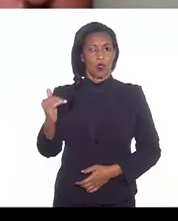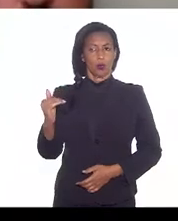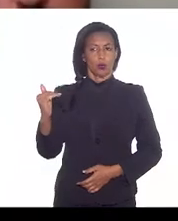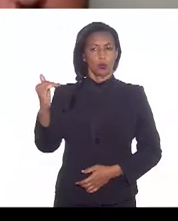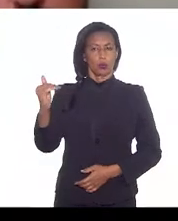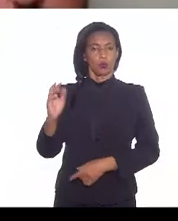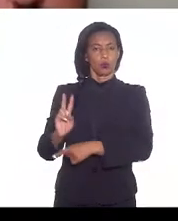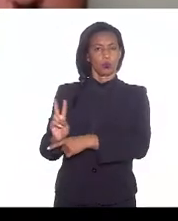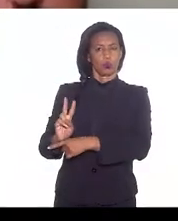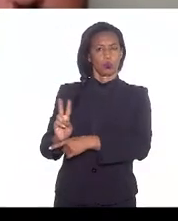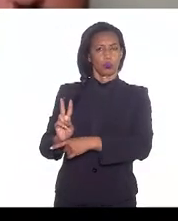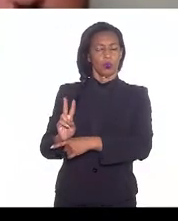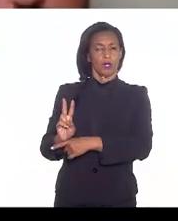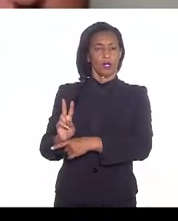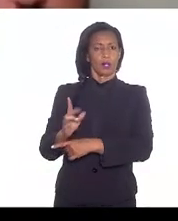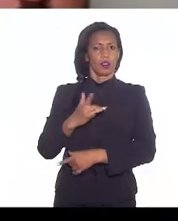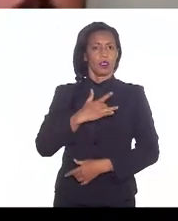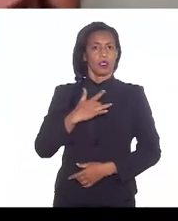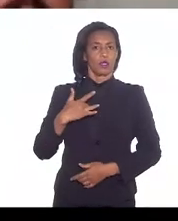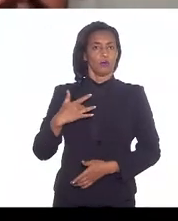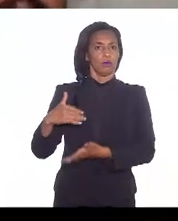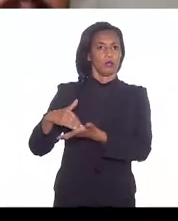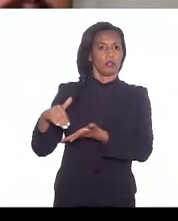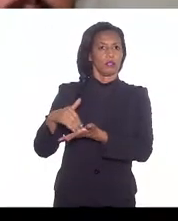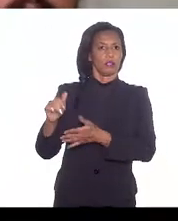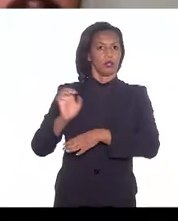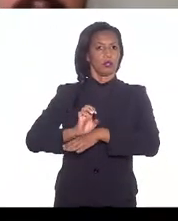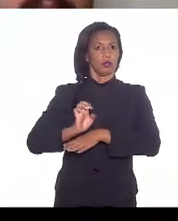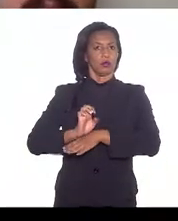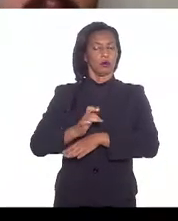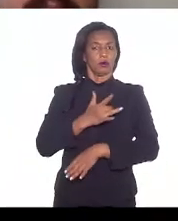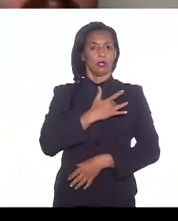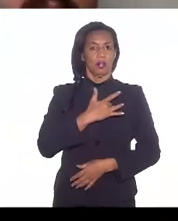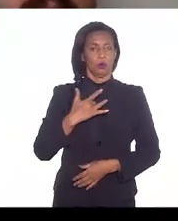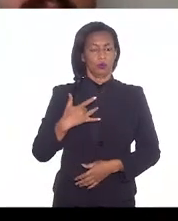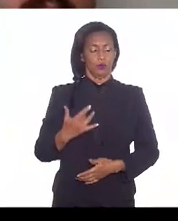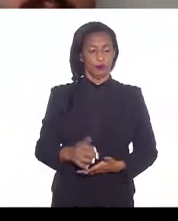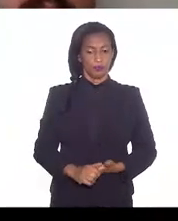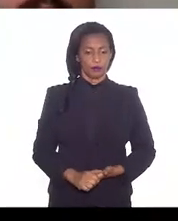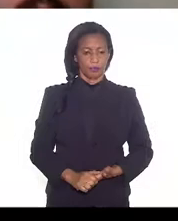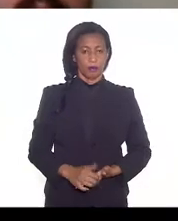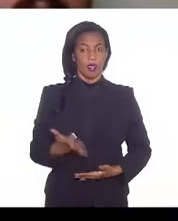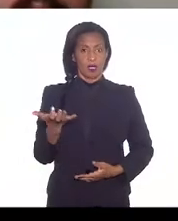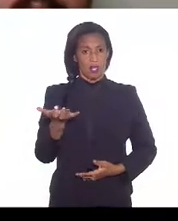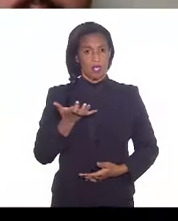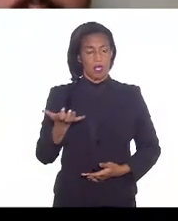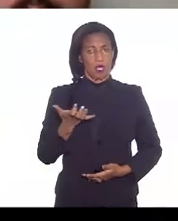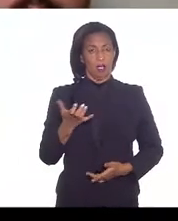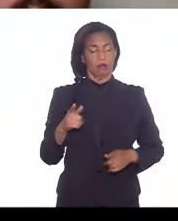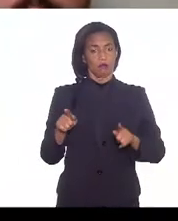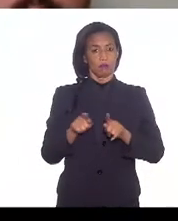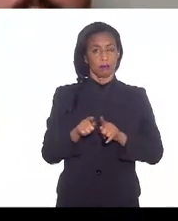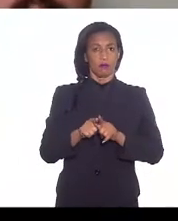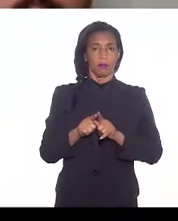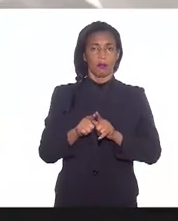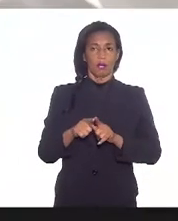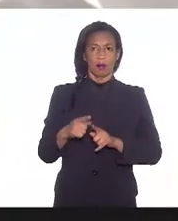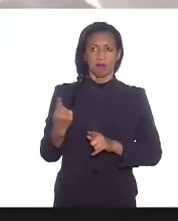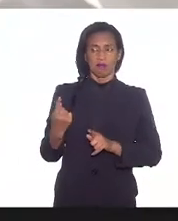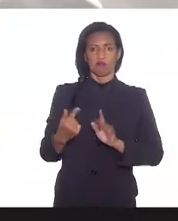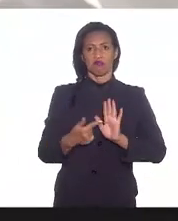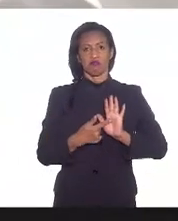de Vigilância Sanitária da Secretaria Estadual de Saúde. Quero registrar que se encontra